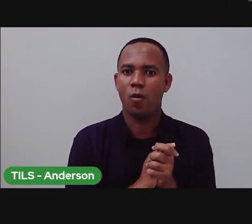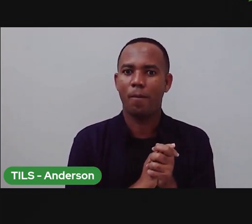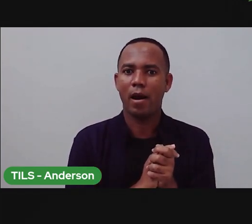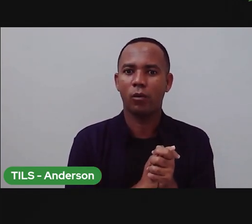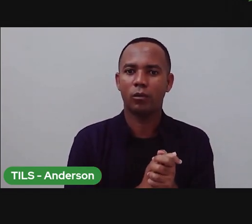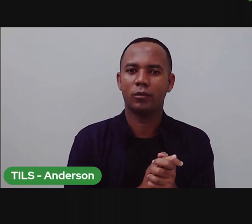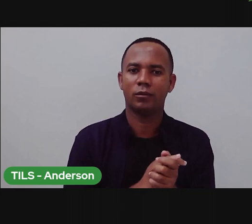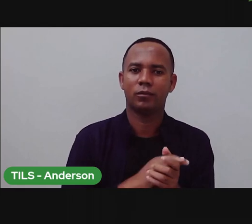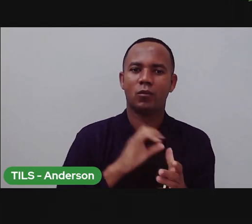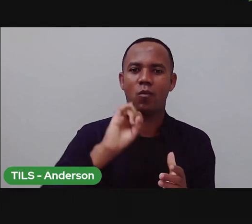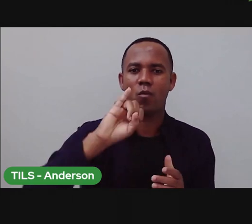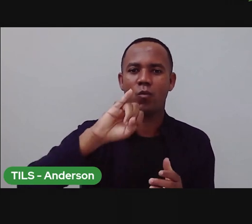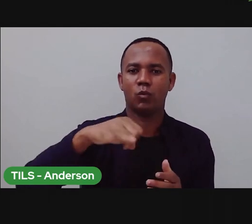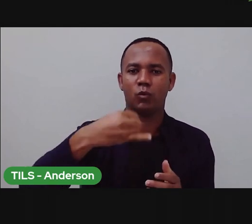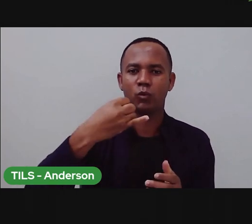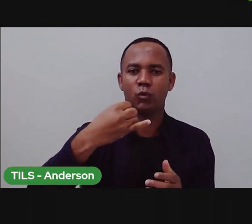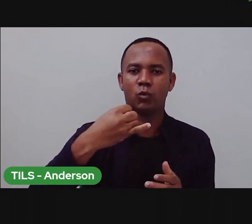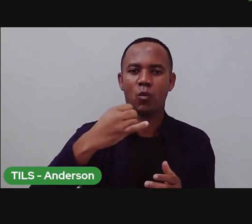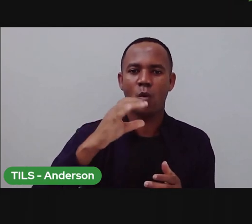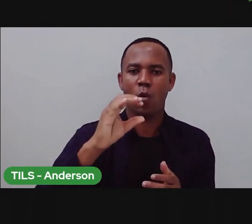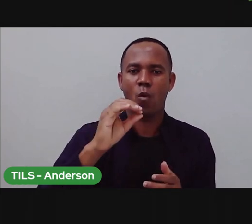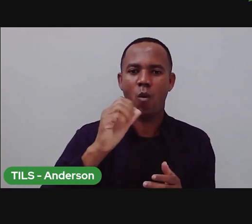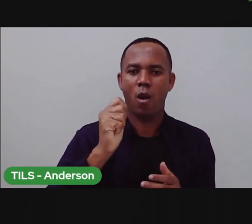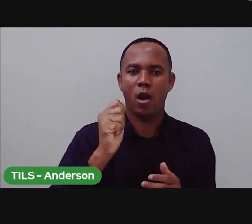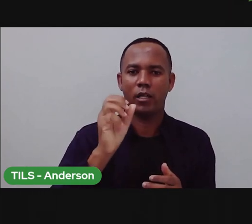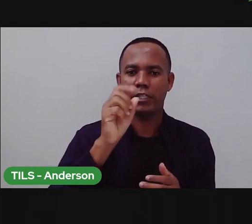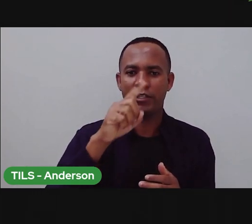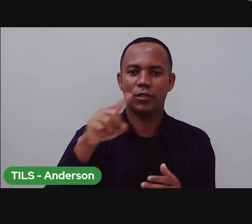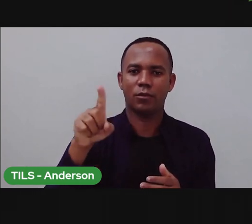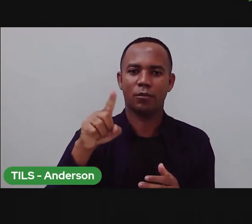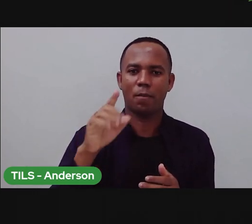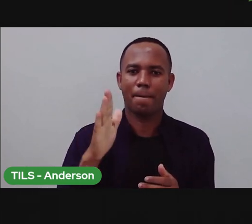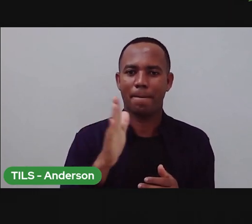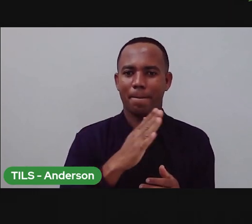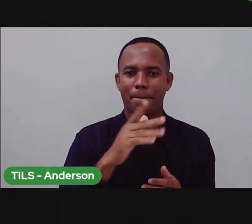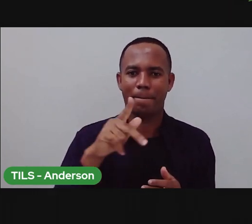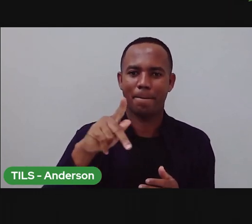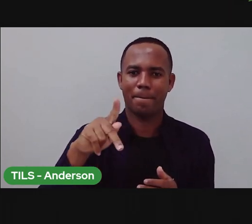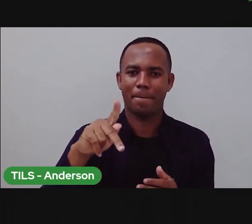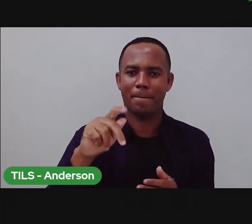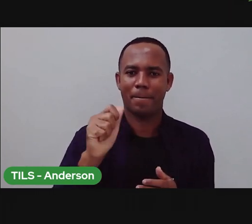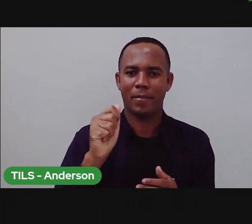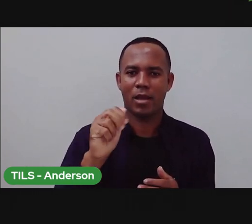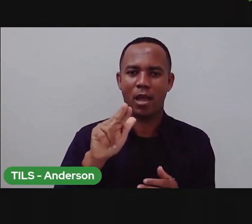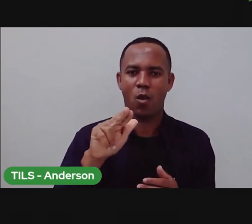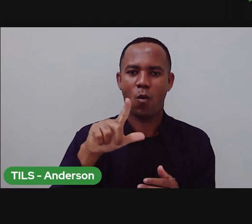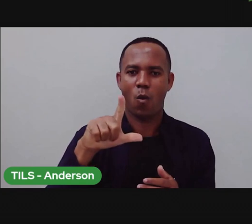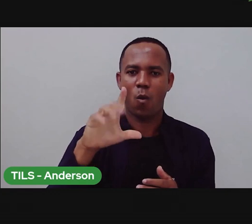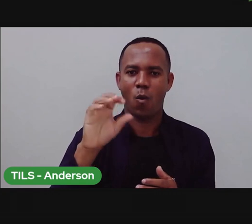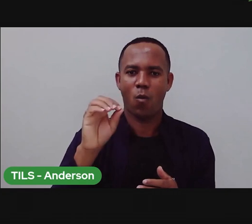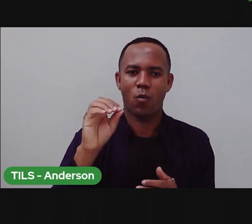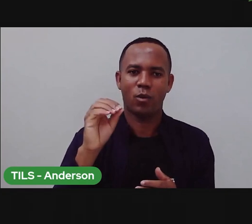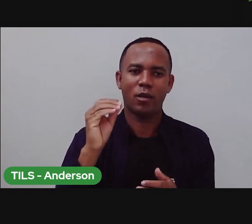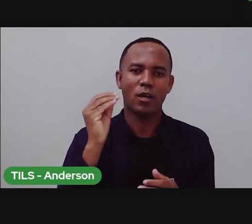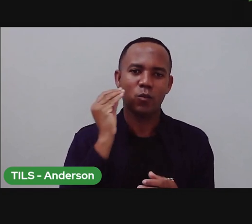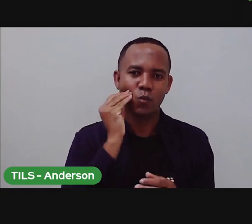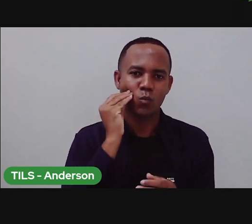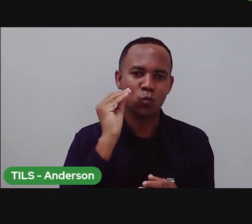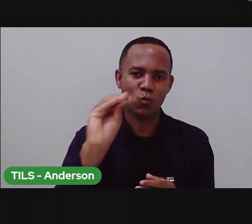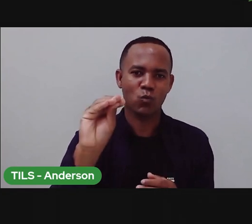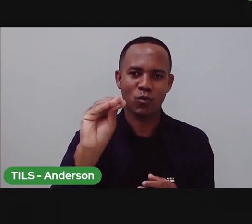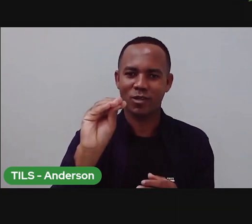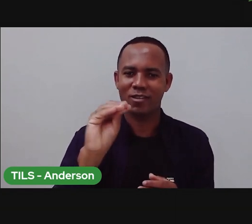João Paulo. João Paulo. Dom Deirlo Abato? Isso. João Paulo. Um beijo. Como é que você faz? Beijo, Luana?